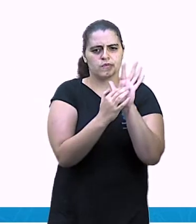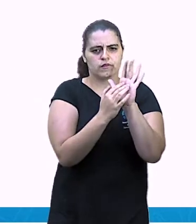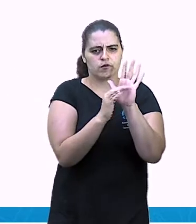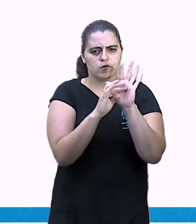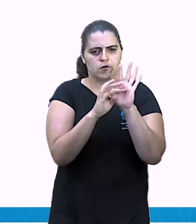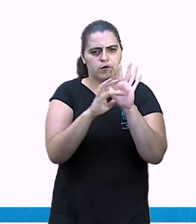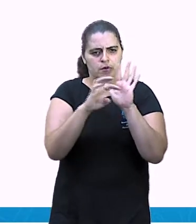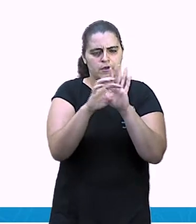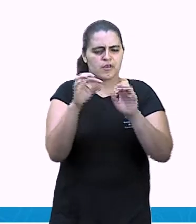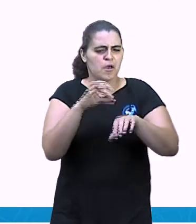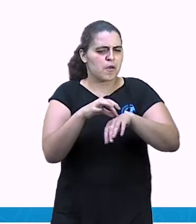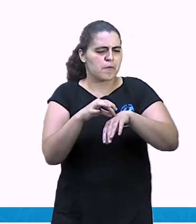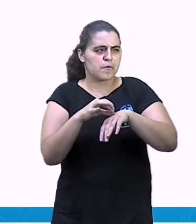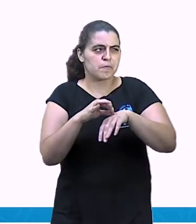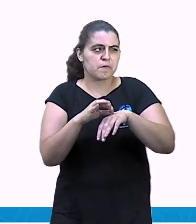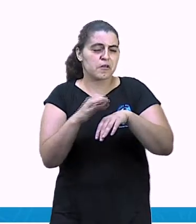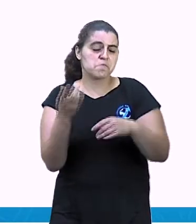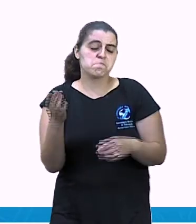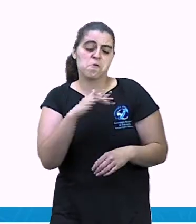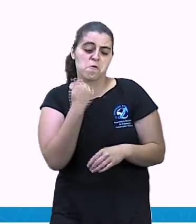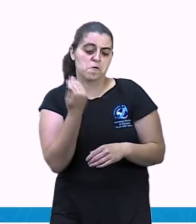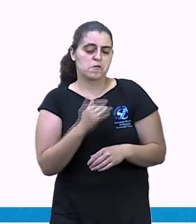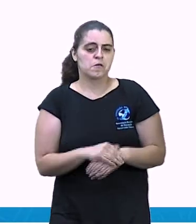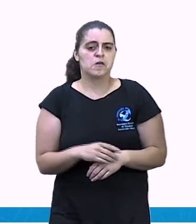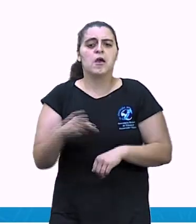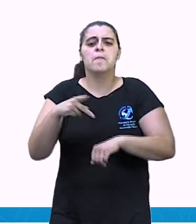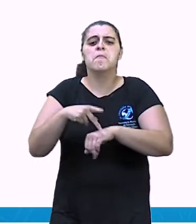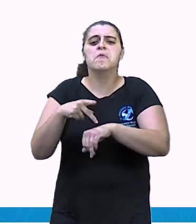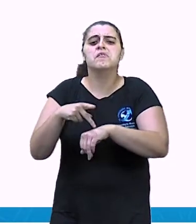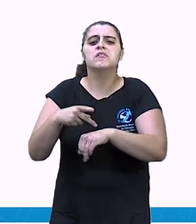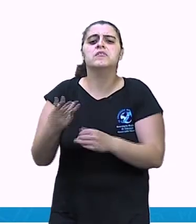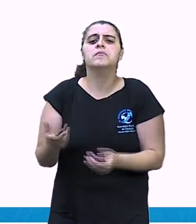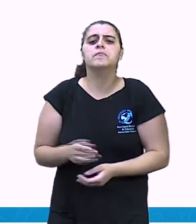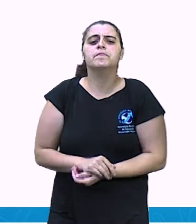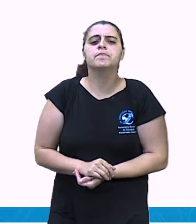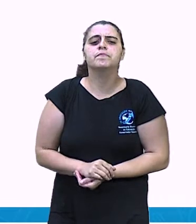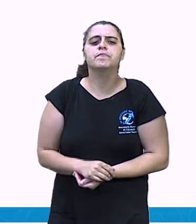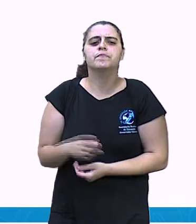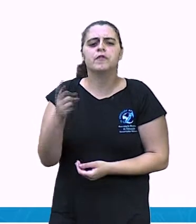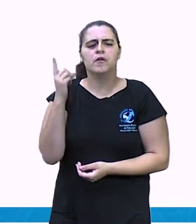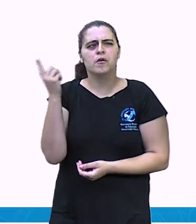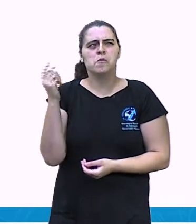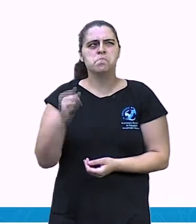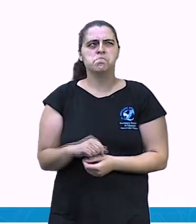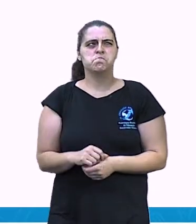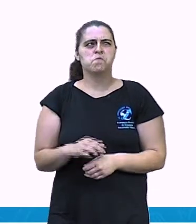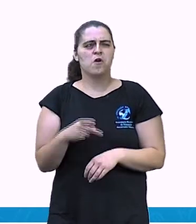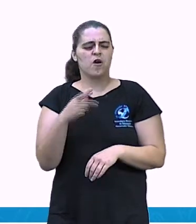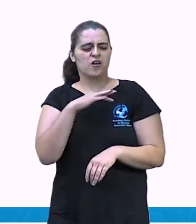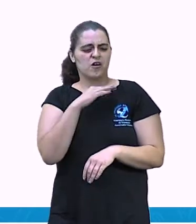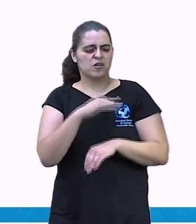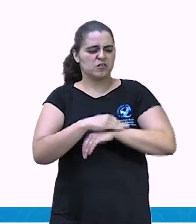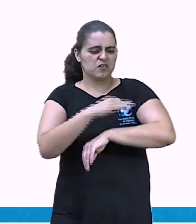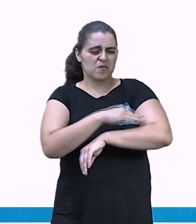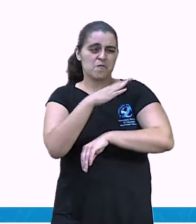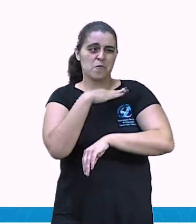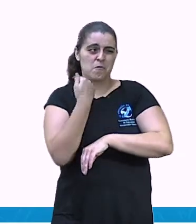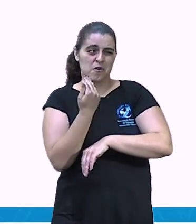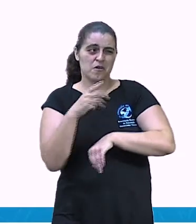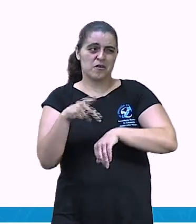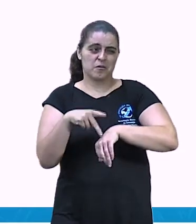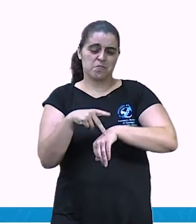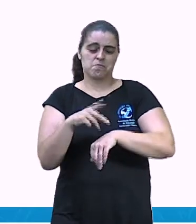a minha pele. E as pedras? Pedras não matam sapo. E o